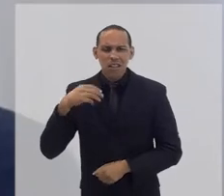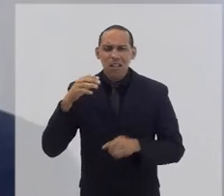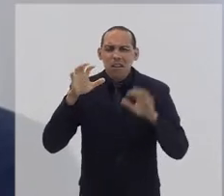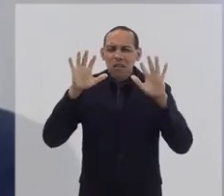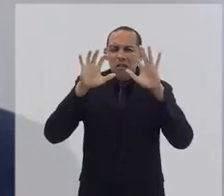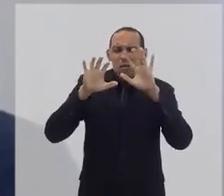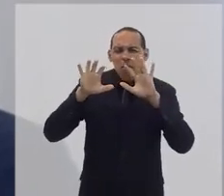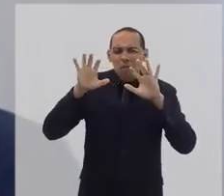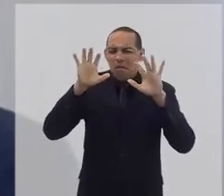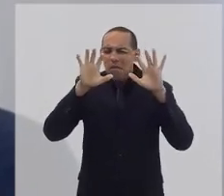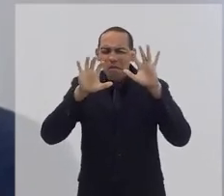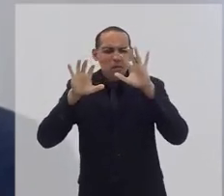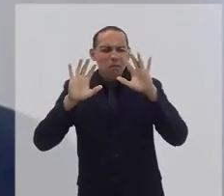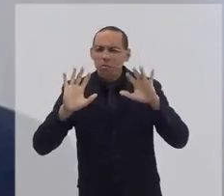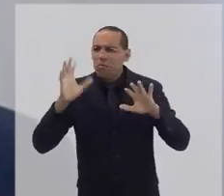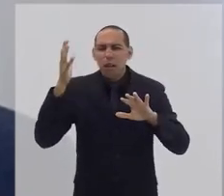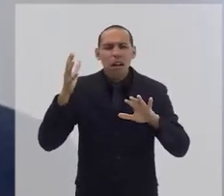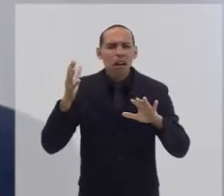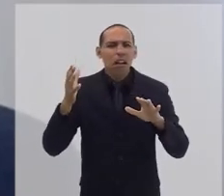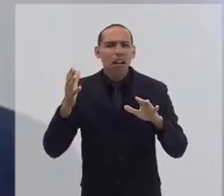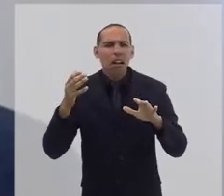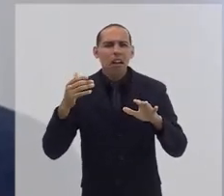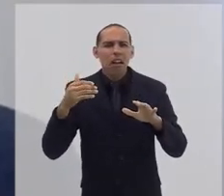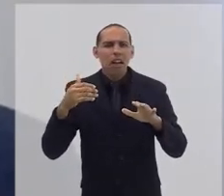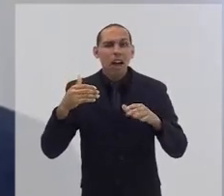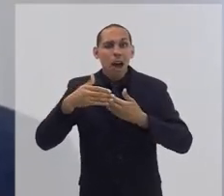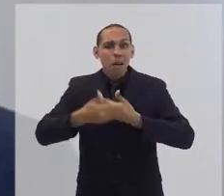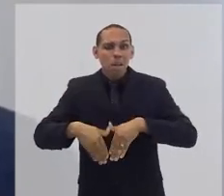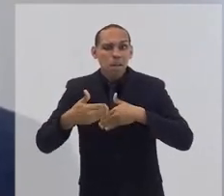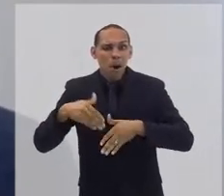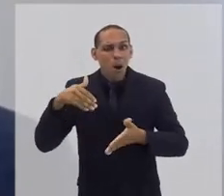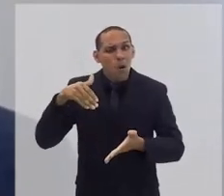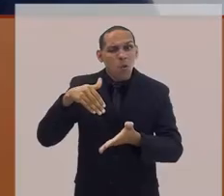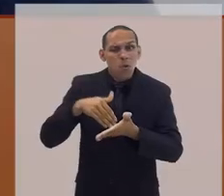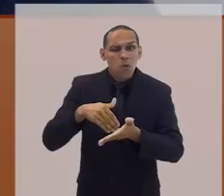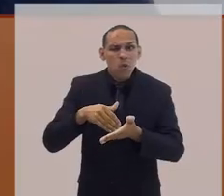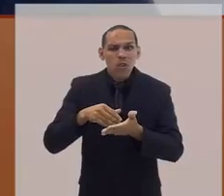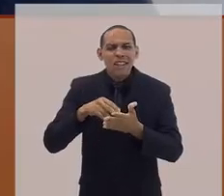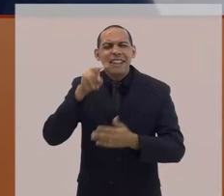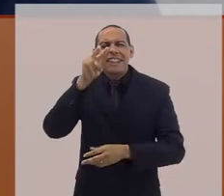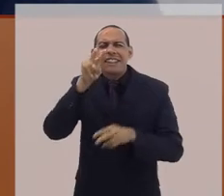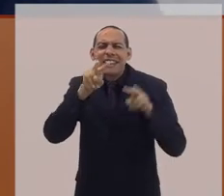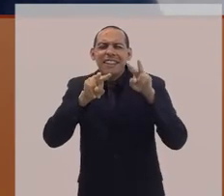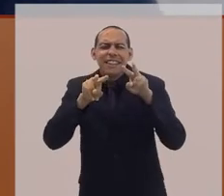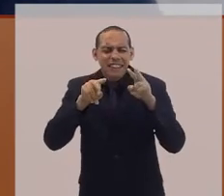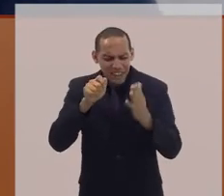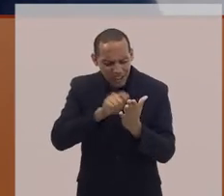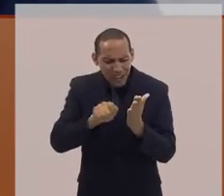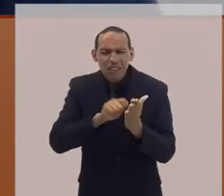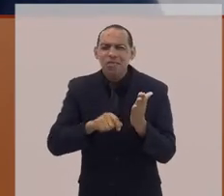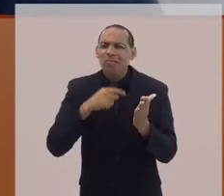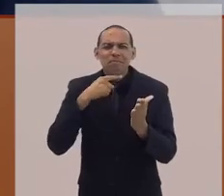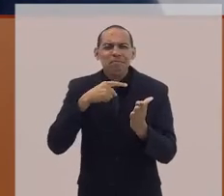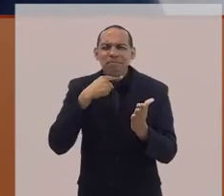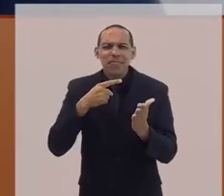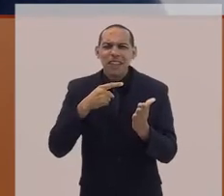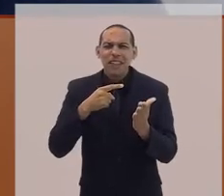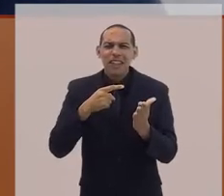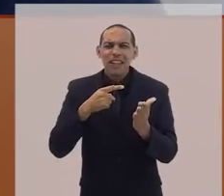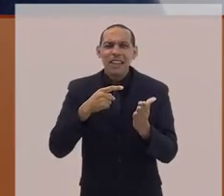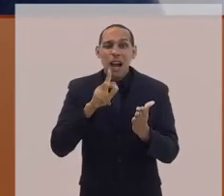escola eu já não conseguia nem mais escrever as respostas. Os professores estavam lendo para a minha prova,